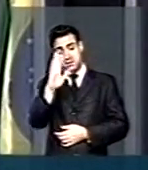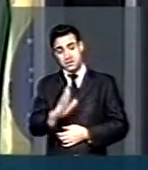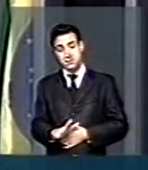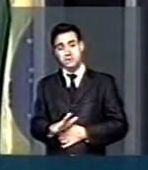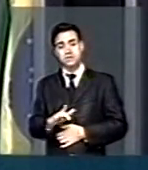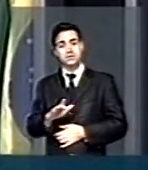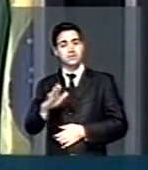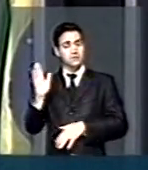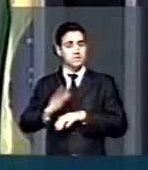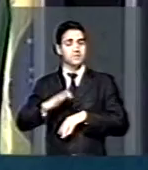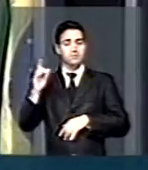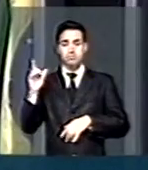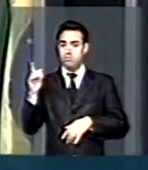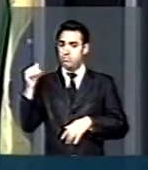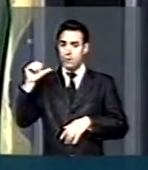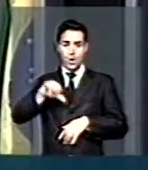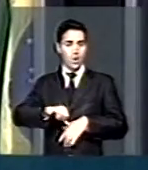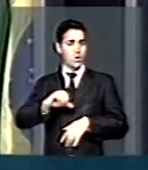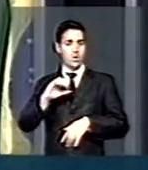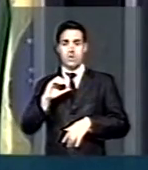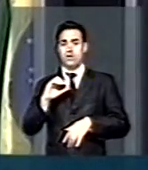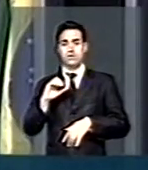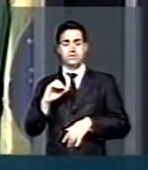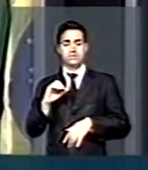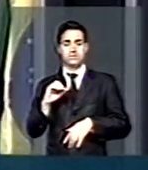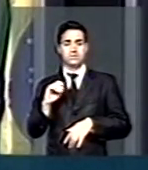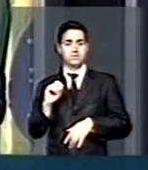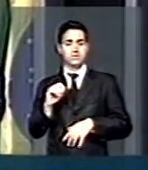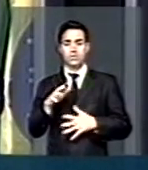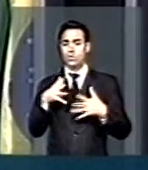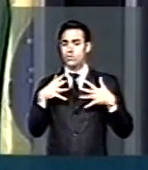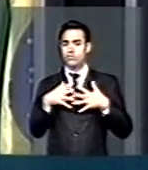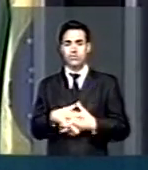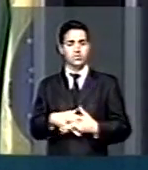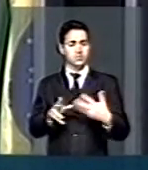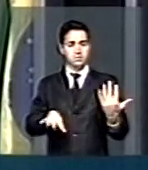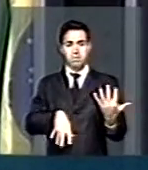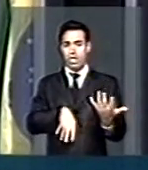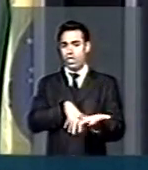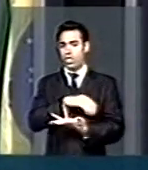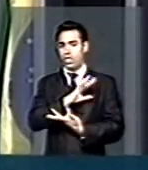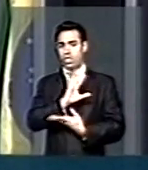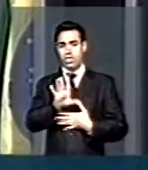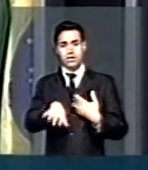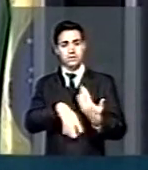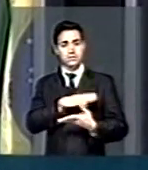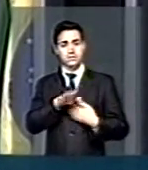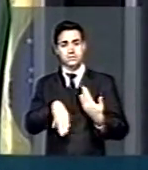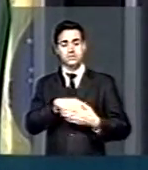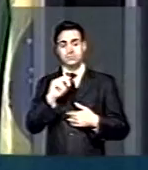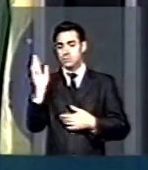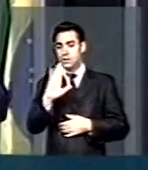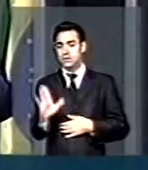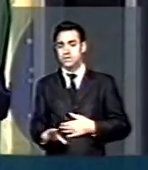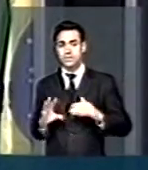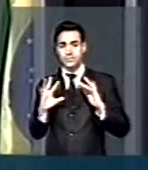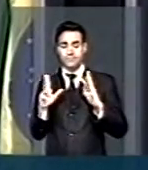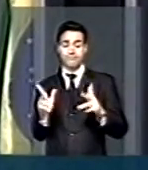mais caótico, Brasil cada vez mais confuso, a bagunça tomando conta do país,